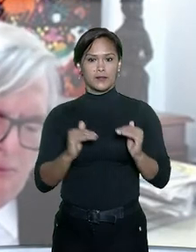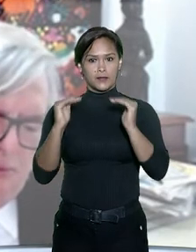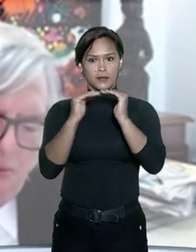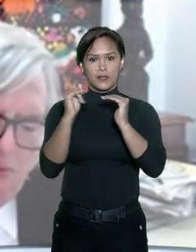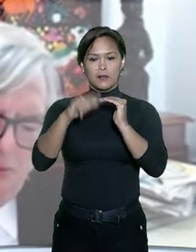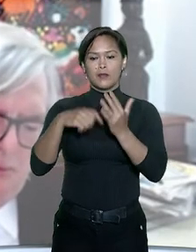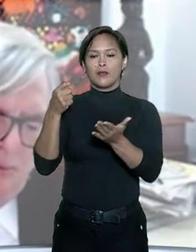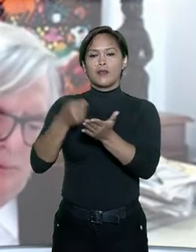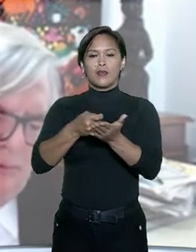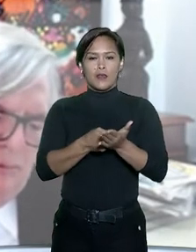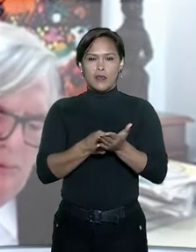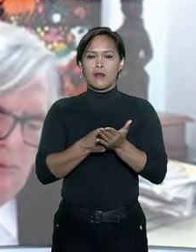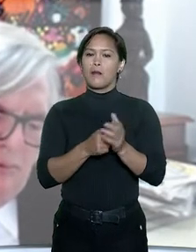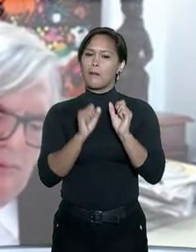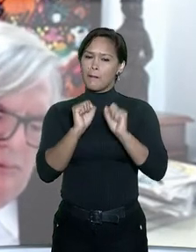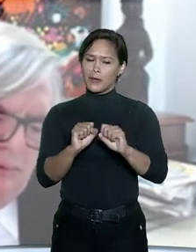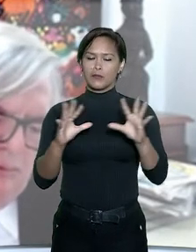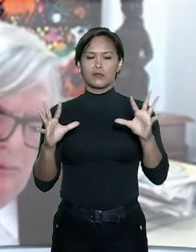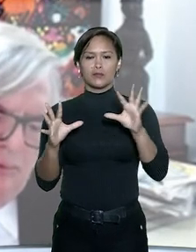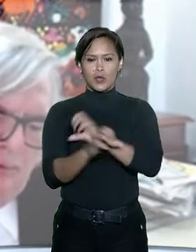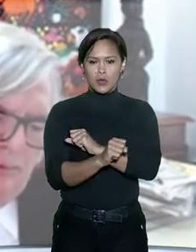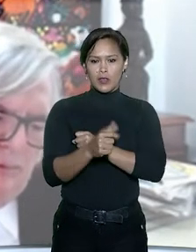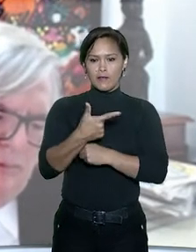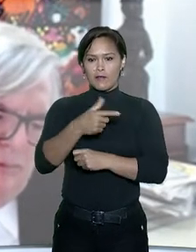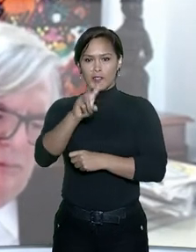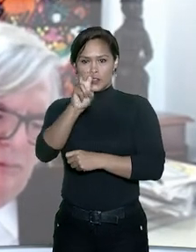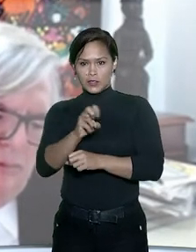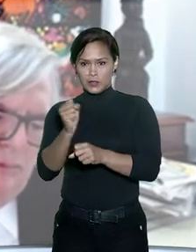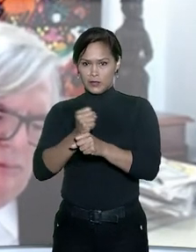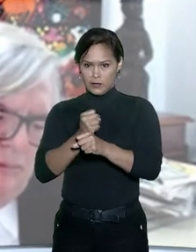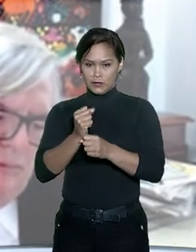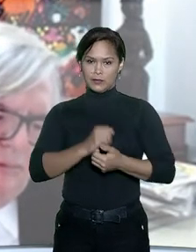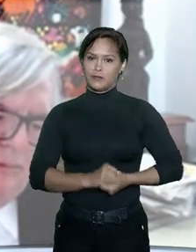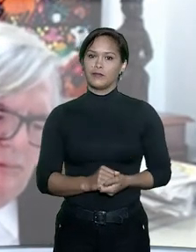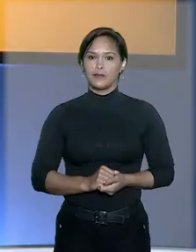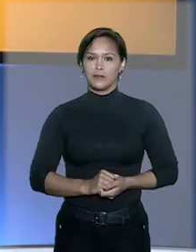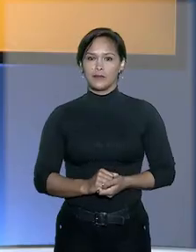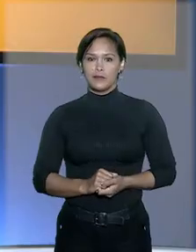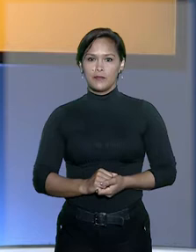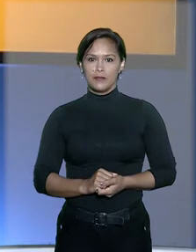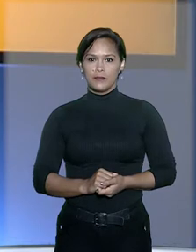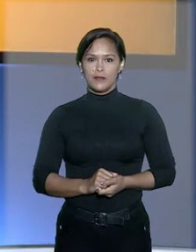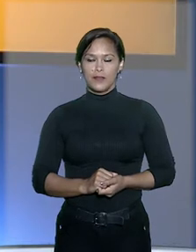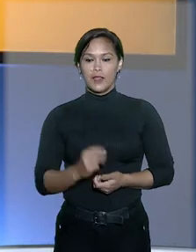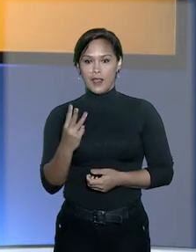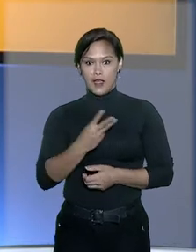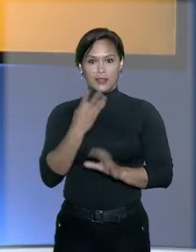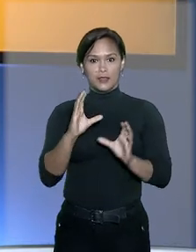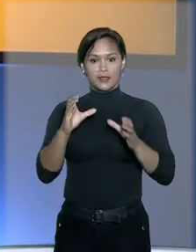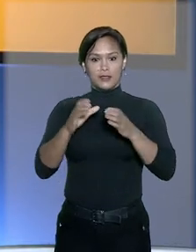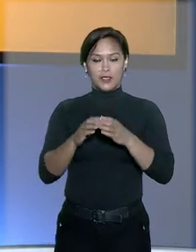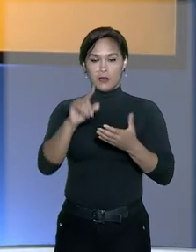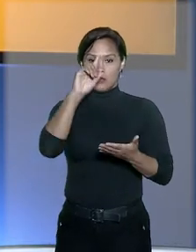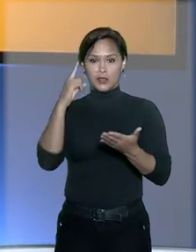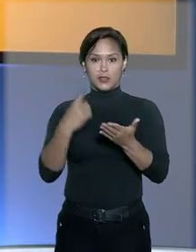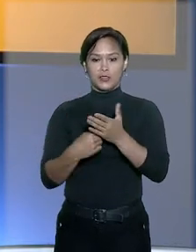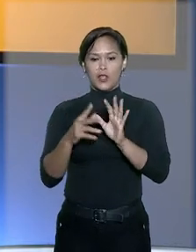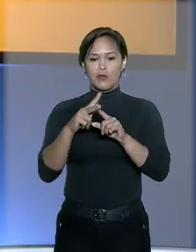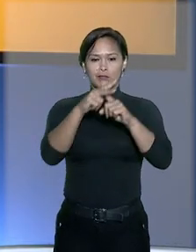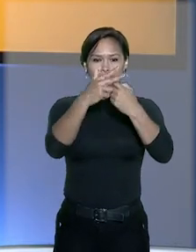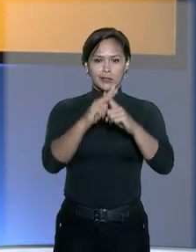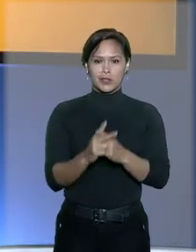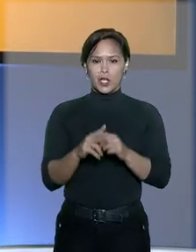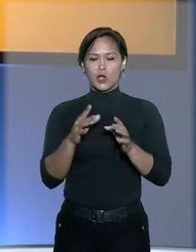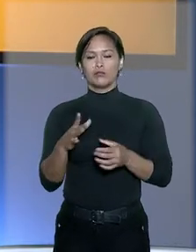que os pagamentos sejam concluídos em 25 anos. A terceira turma decidiu que o reajuste de